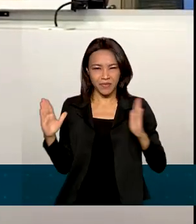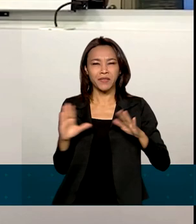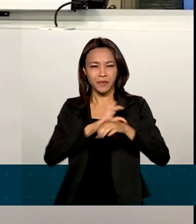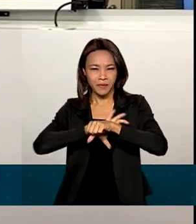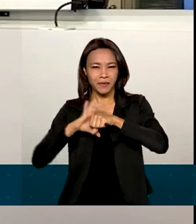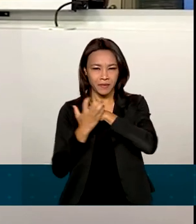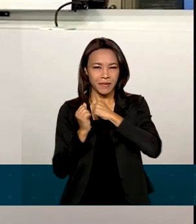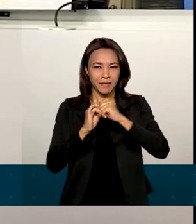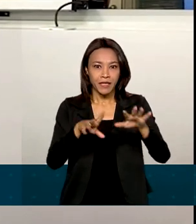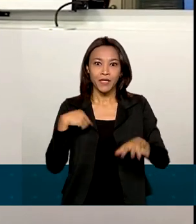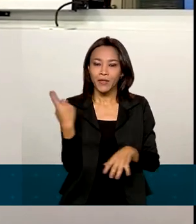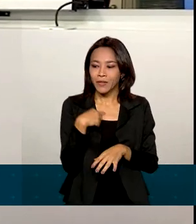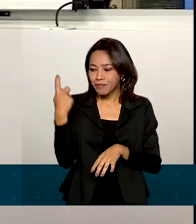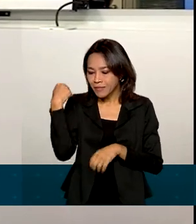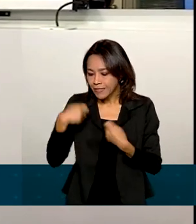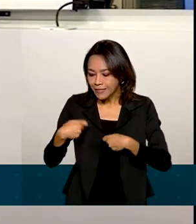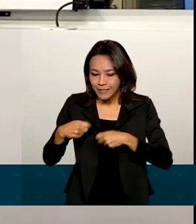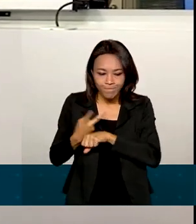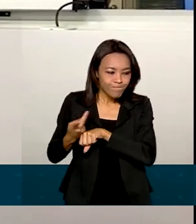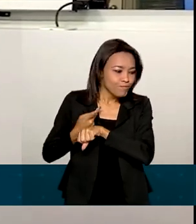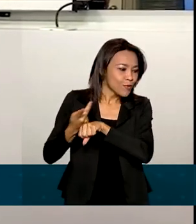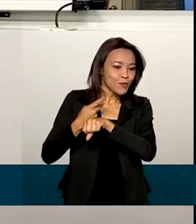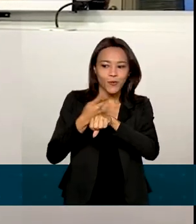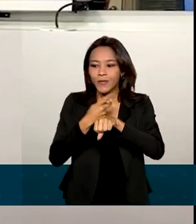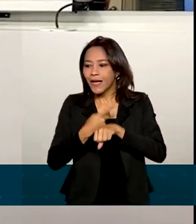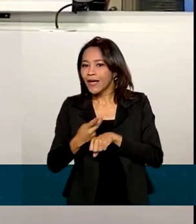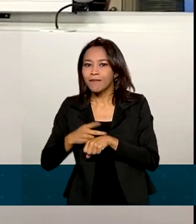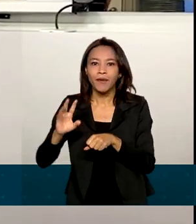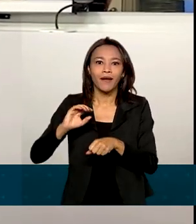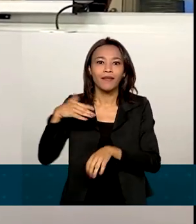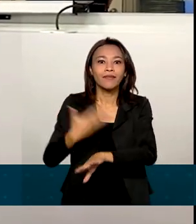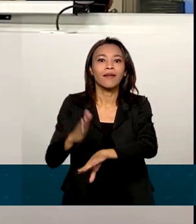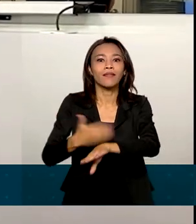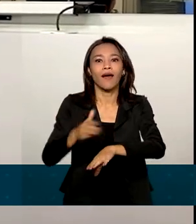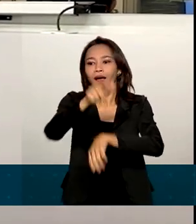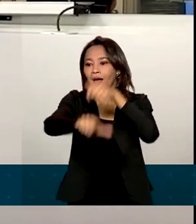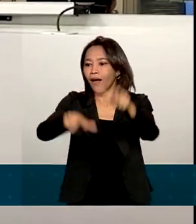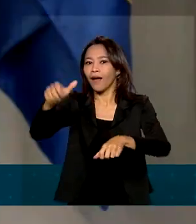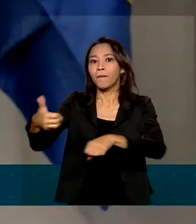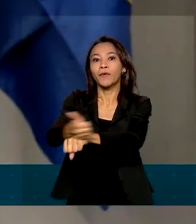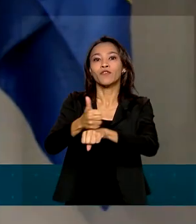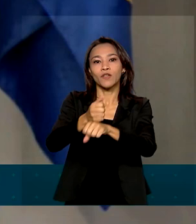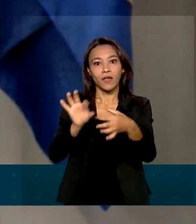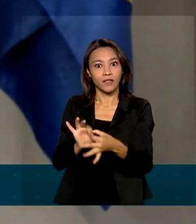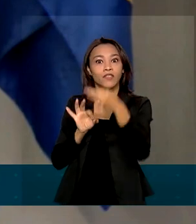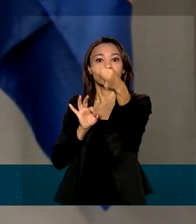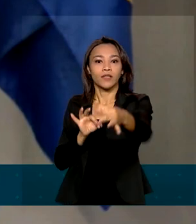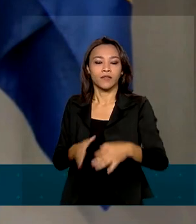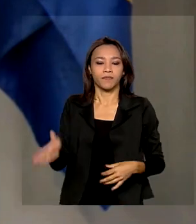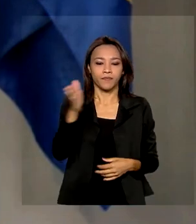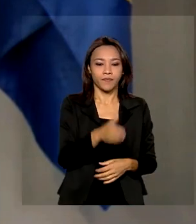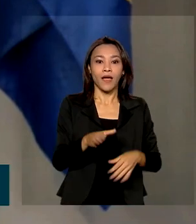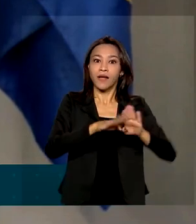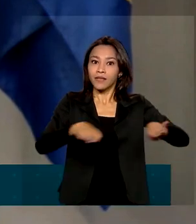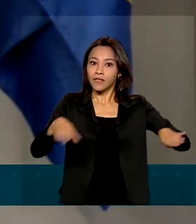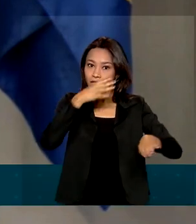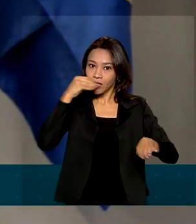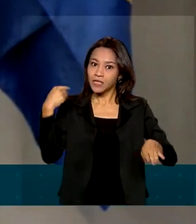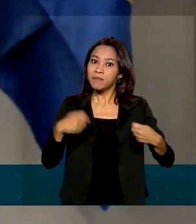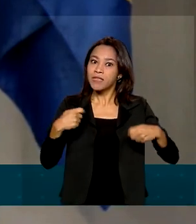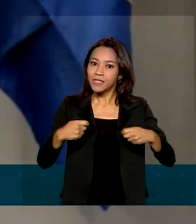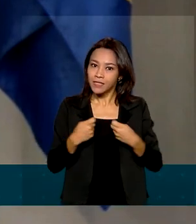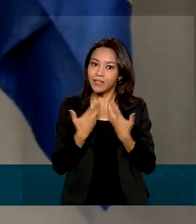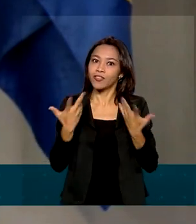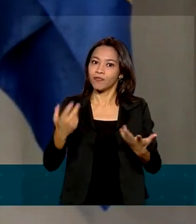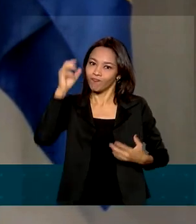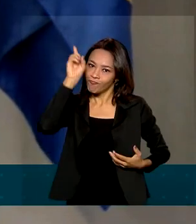quando tivemos que encontrar alternativas para a capacitação desses profissionais à distância. As crianças e adolescentes precisam de voz